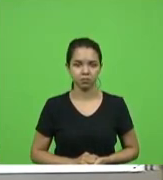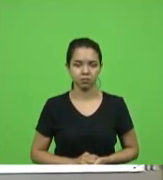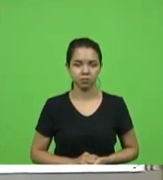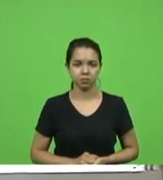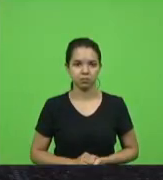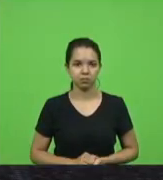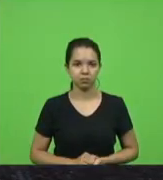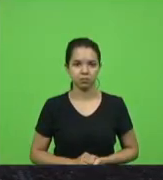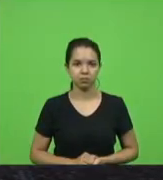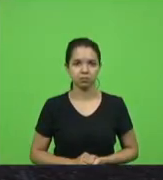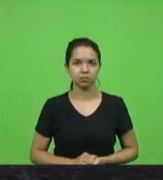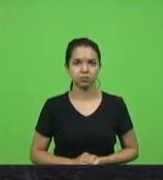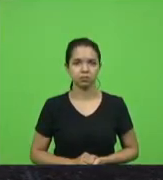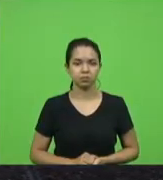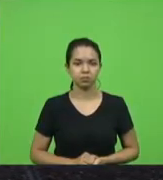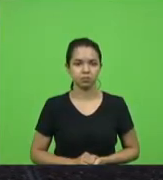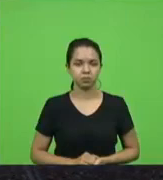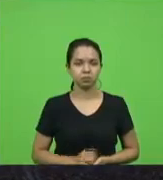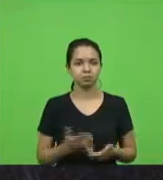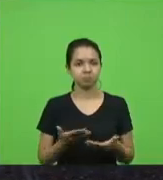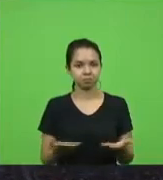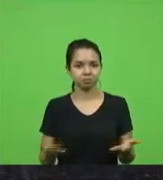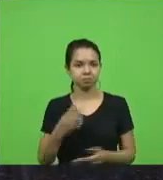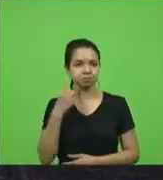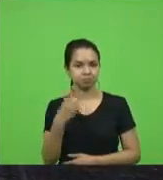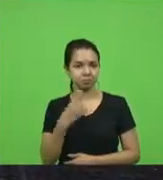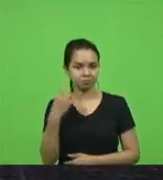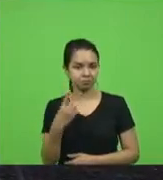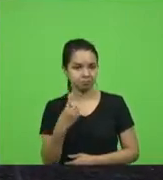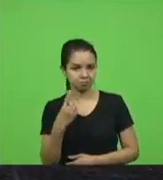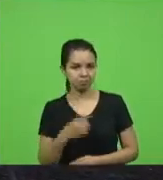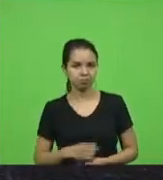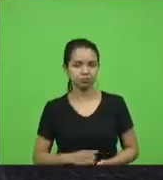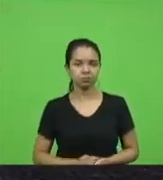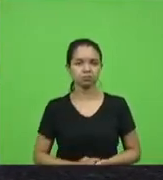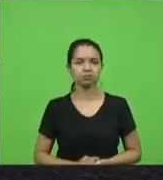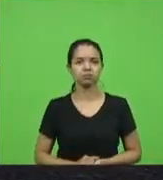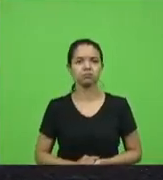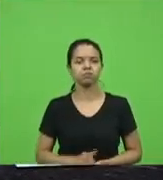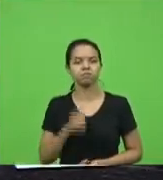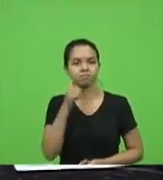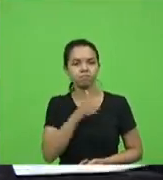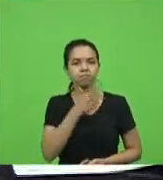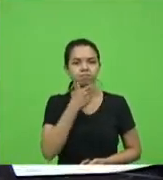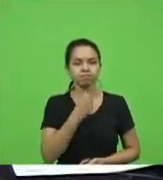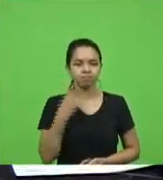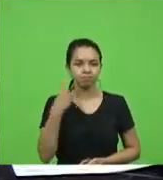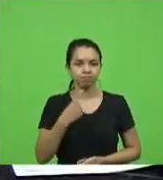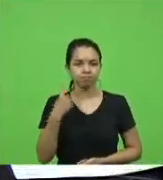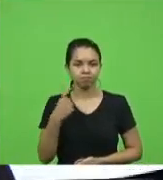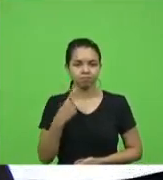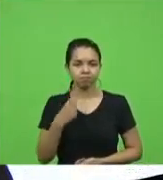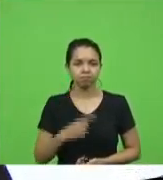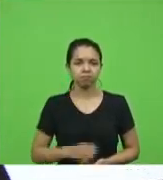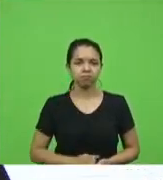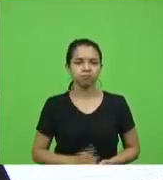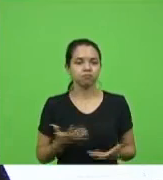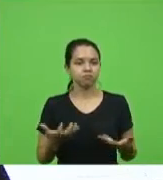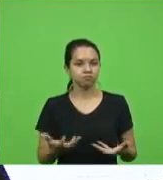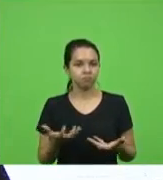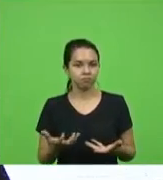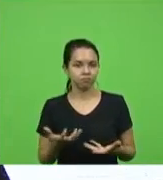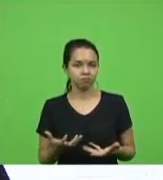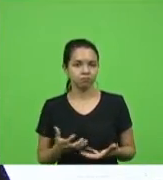senhores deputados senhores deputados eu queria fazer uma